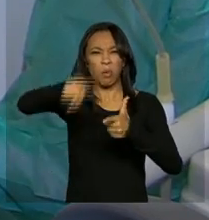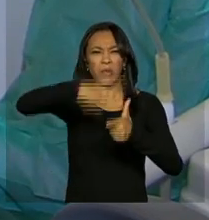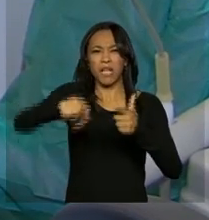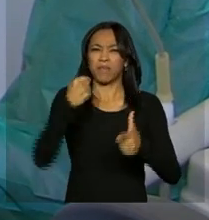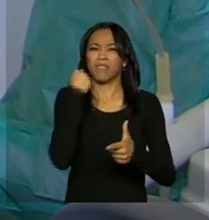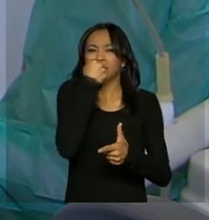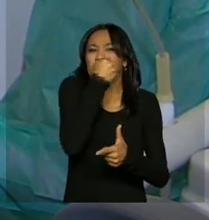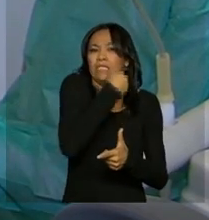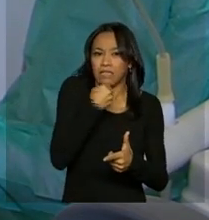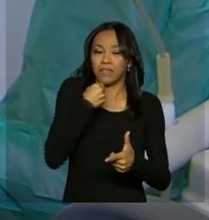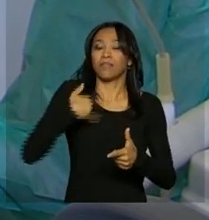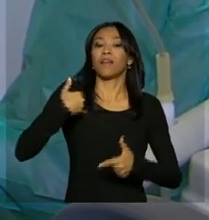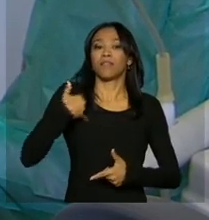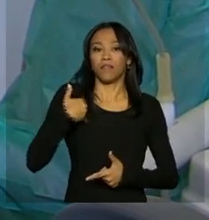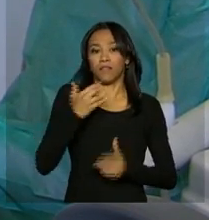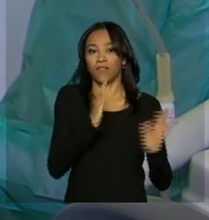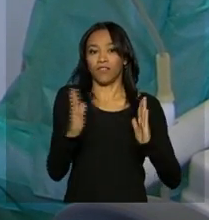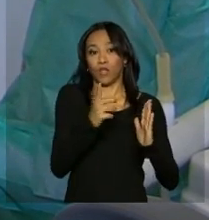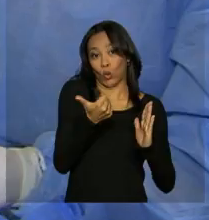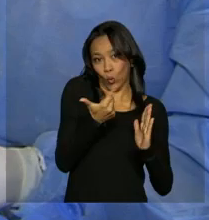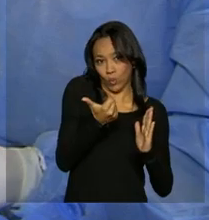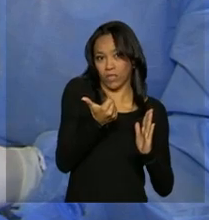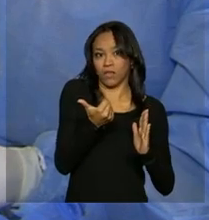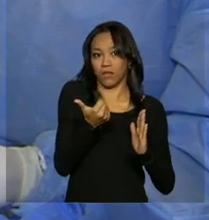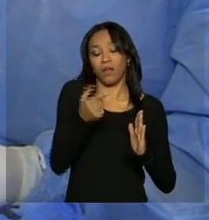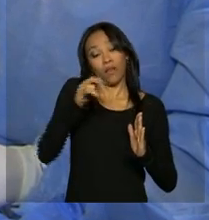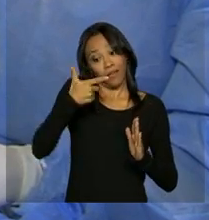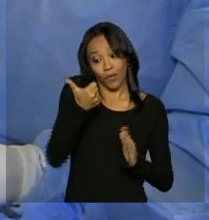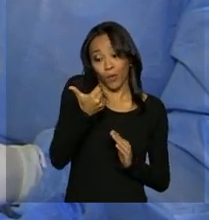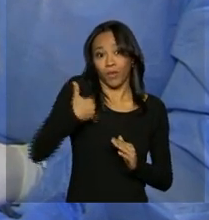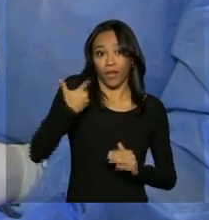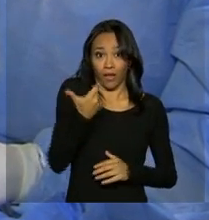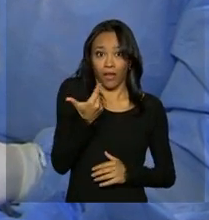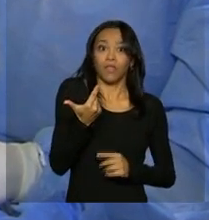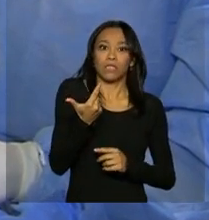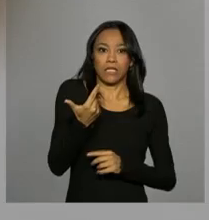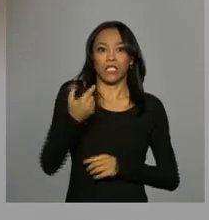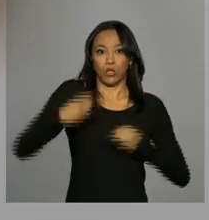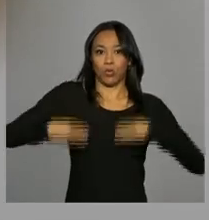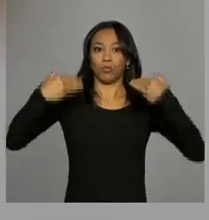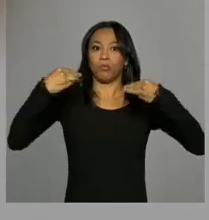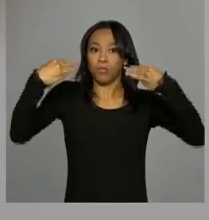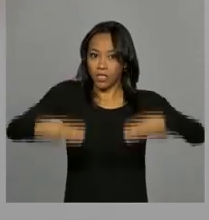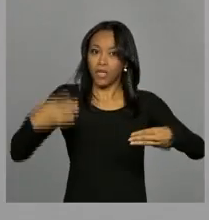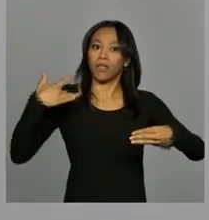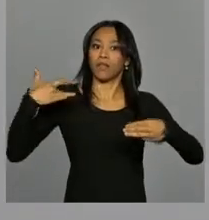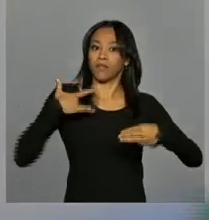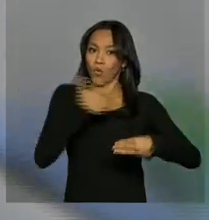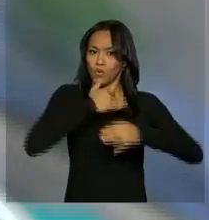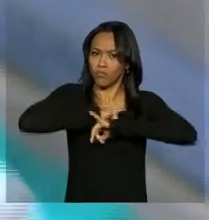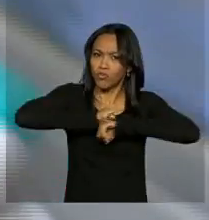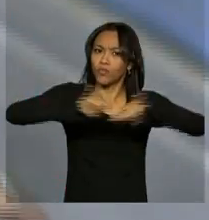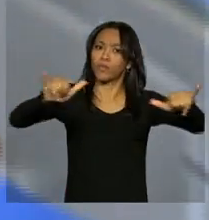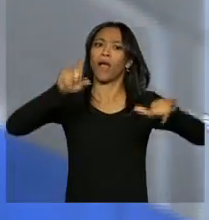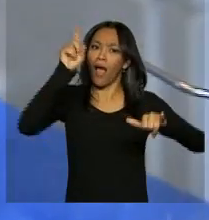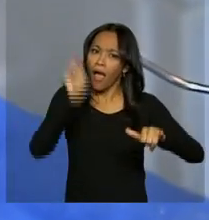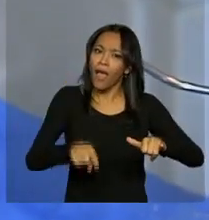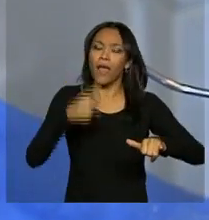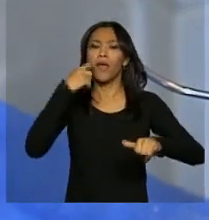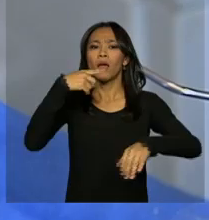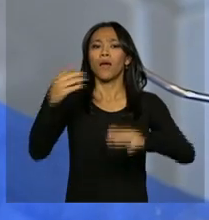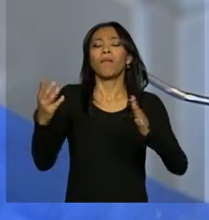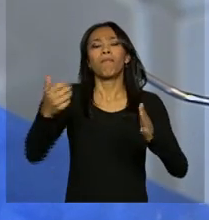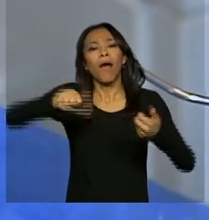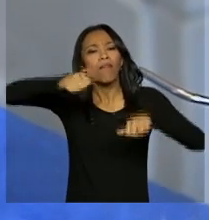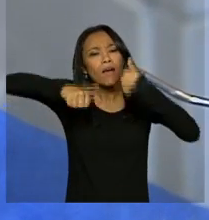em crianças na faixa etária de 12 anos. Idade que, segundo o Ministério da Saúde, é utilizada mundialmente para avaliar